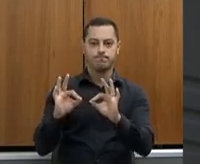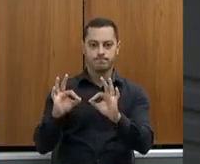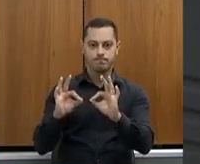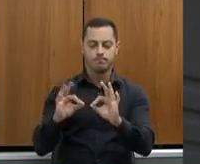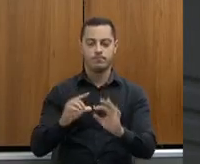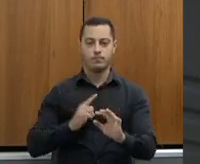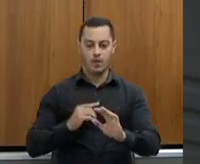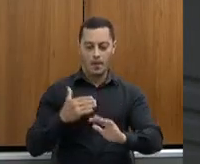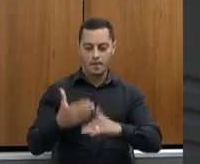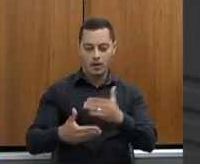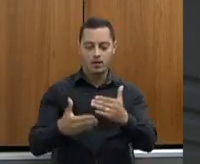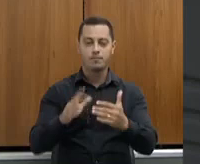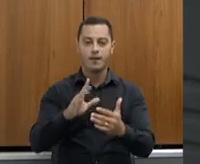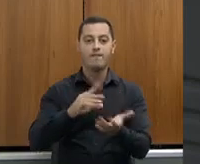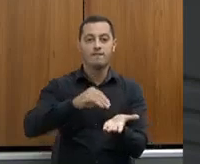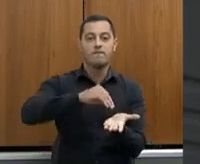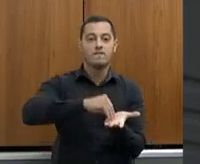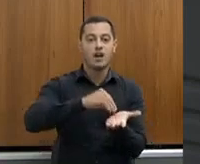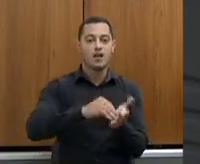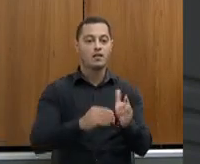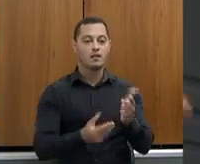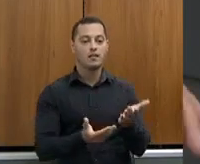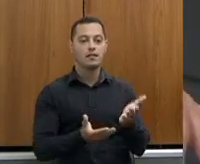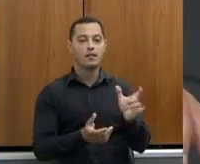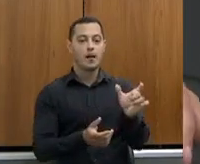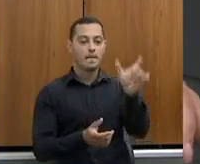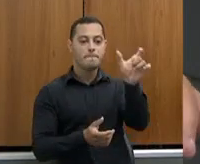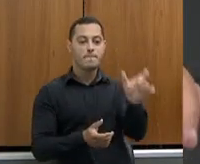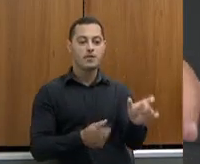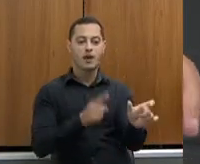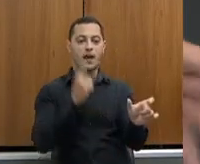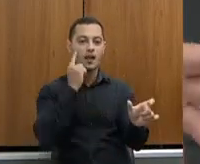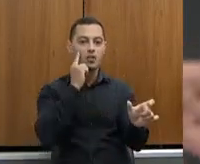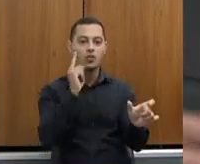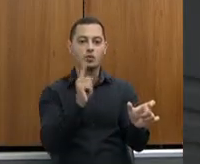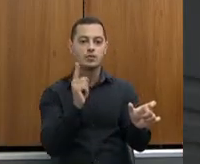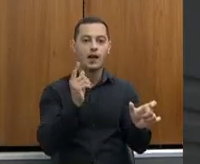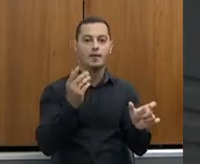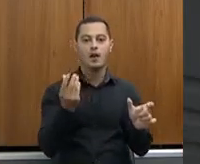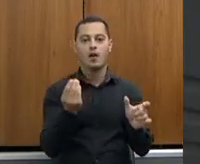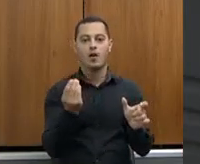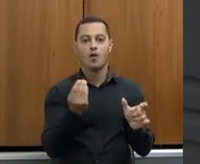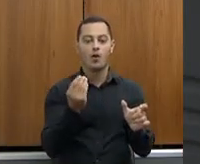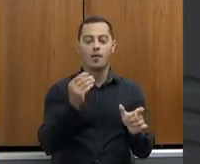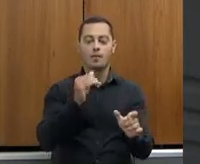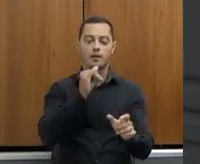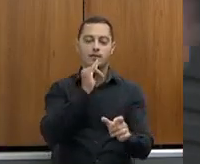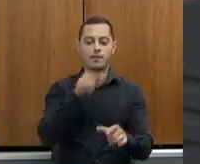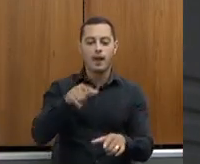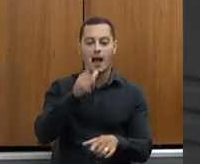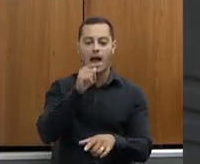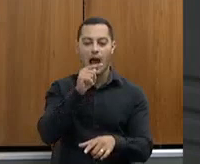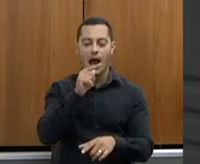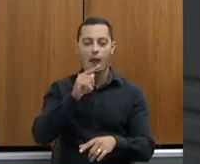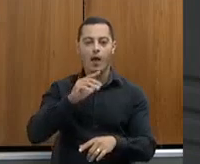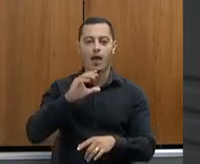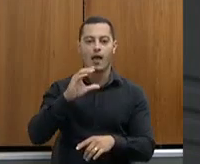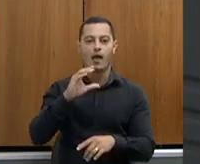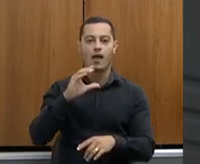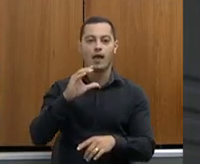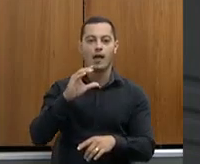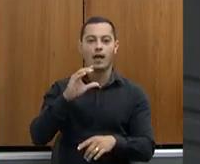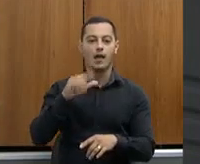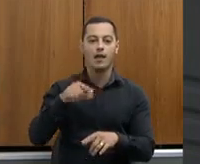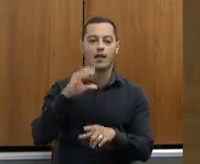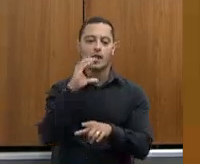processos, e a mão de obra, você não tem um cara que sabe colocar um termômetro lá dentro para medir a temperatura de uma água. por isso, a deputada